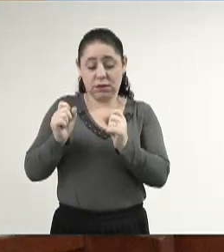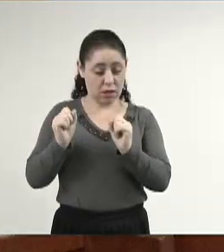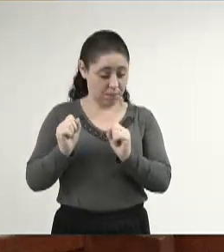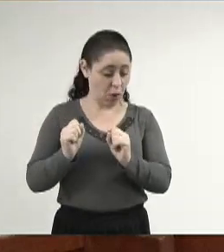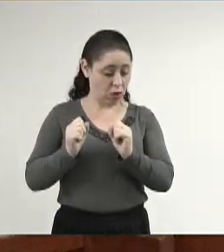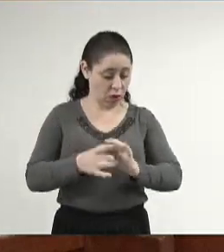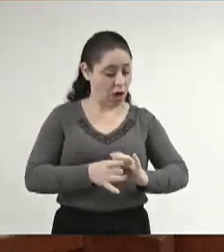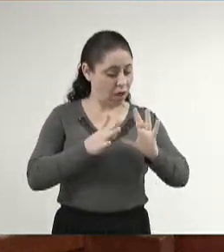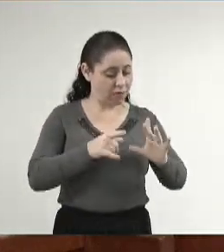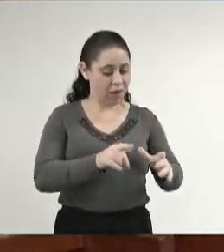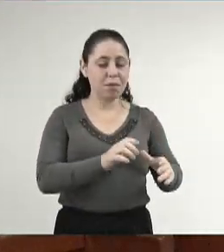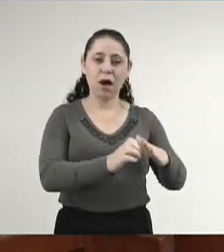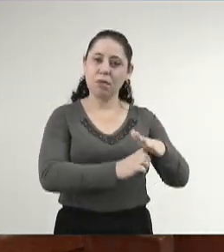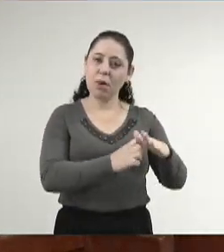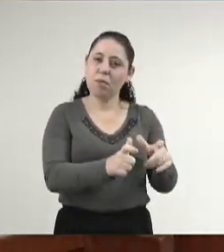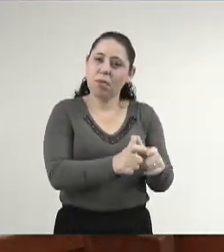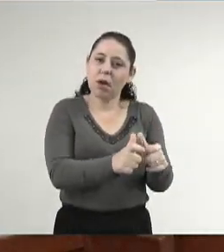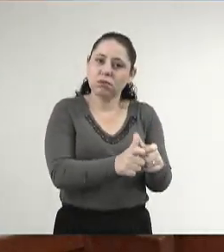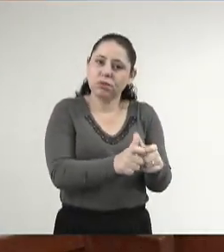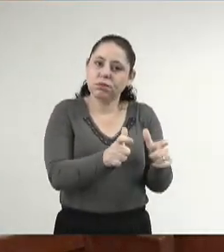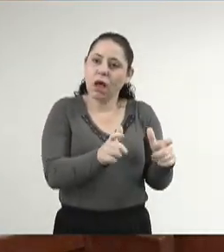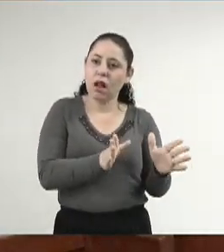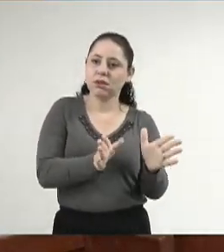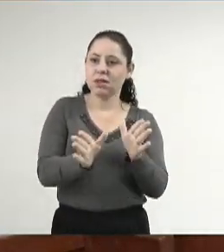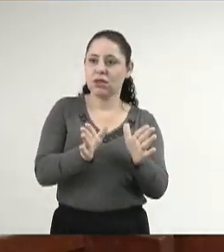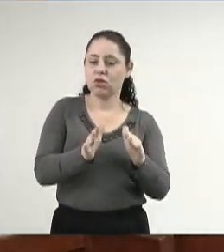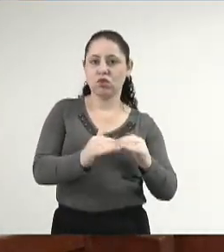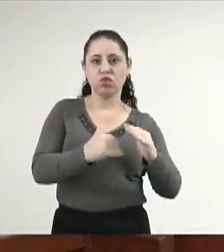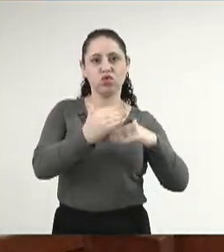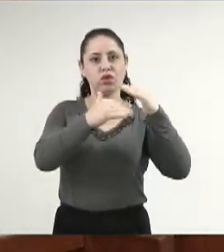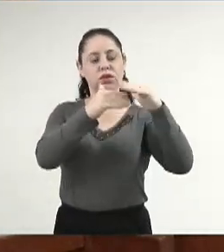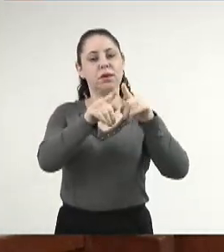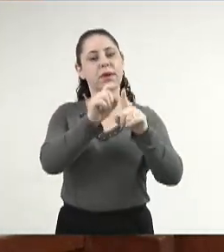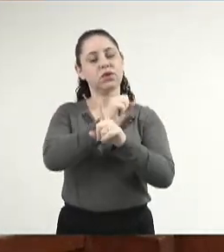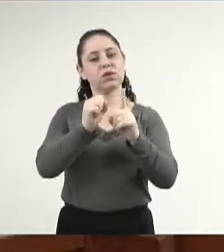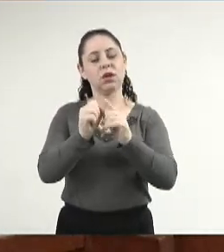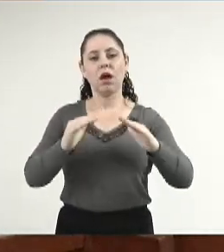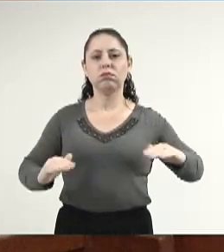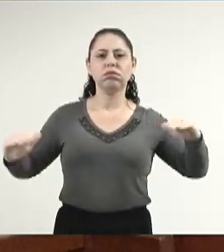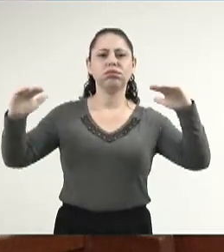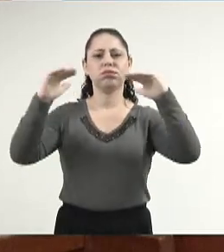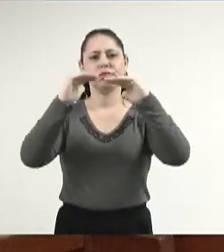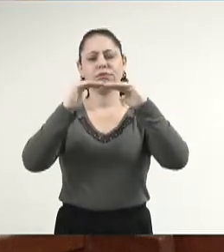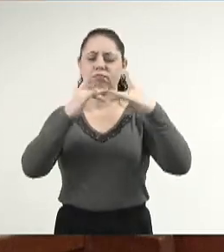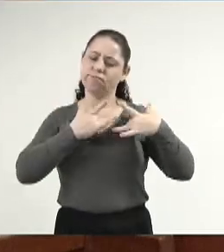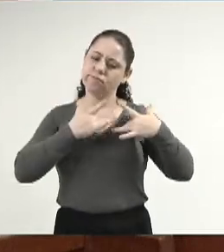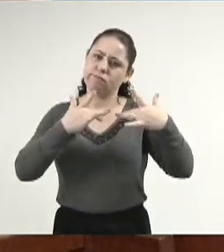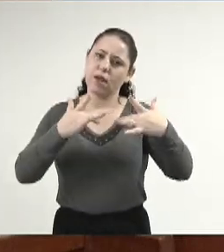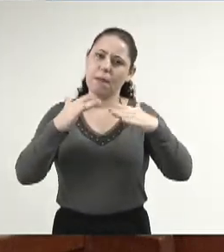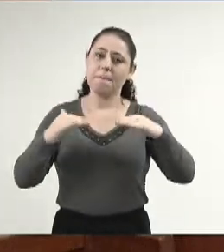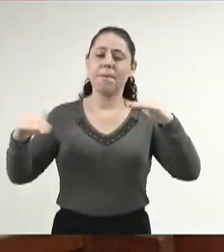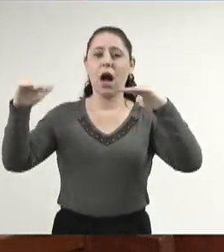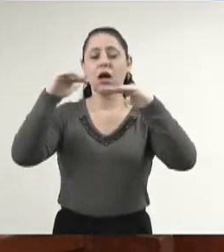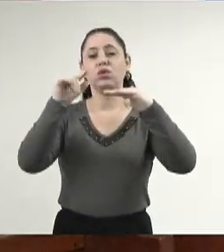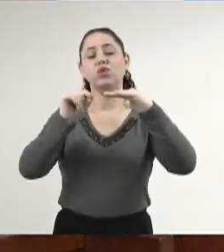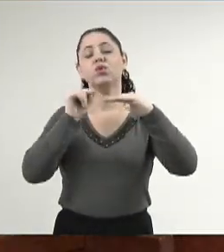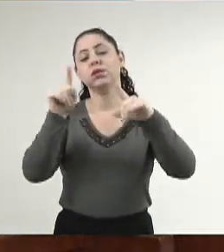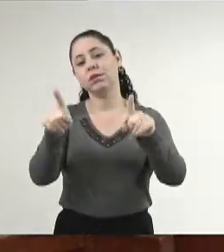o médio e o pequeno também tenham acesso. É dessa forma que a gente vai ter uma sociedade mais justa, fraterna, solidária, acima de tudo,